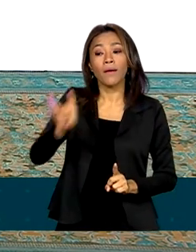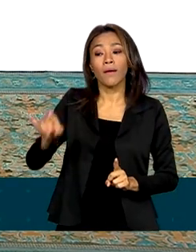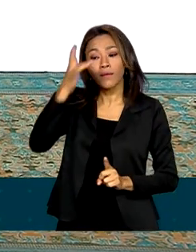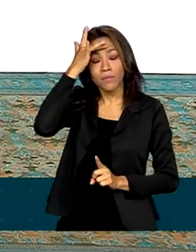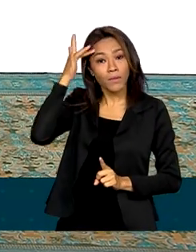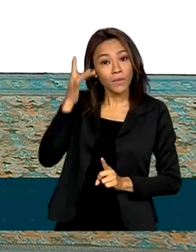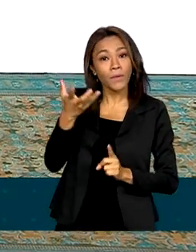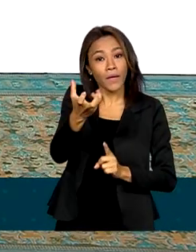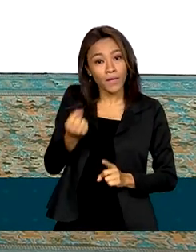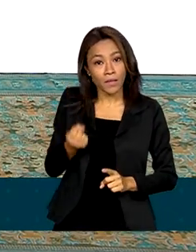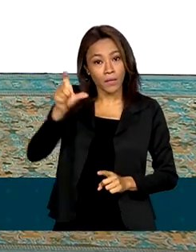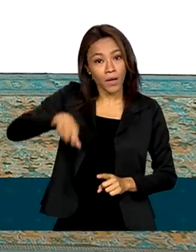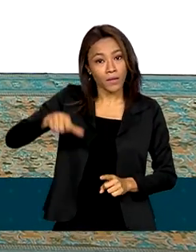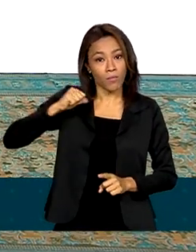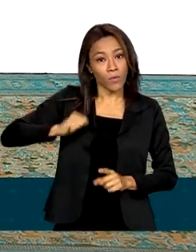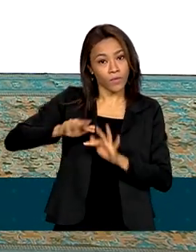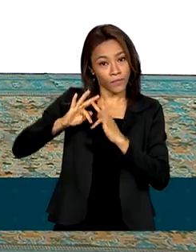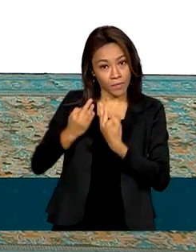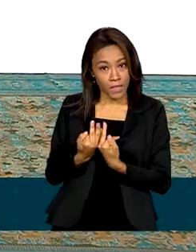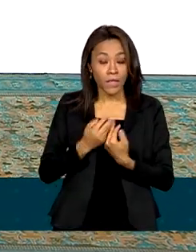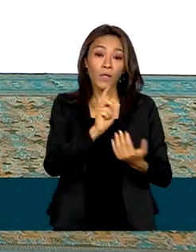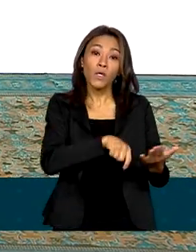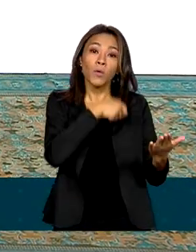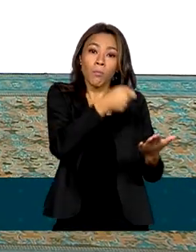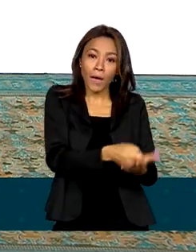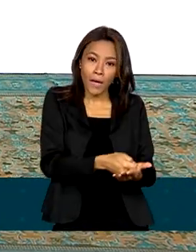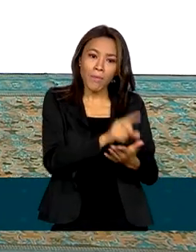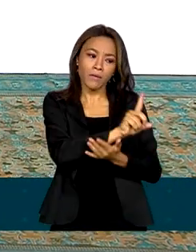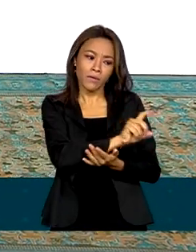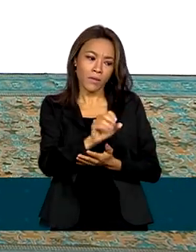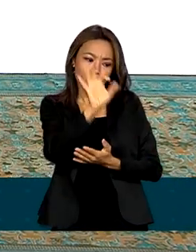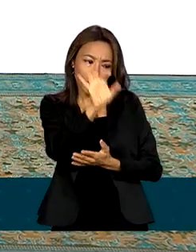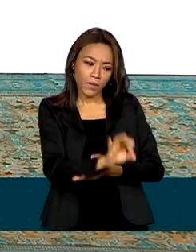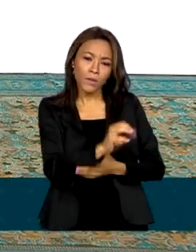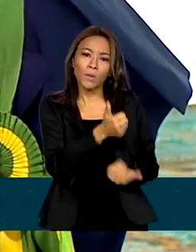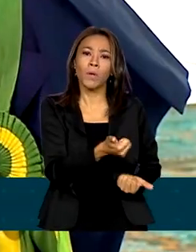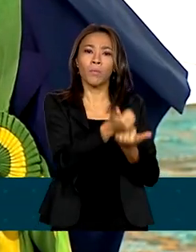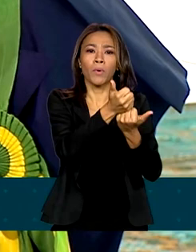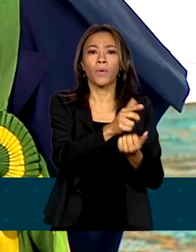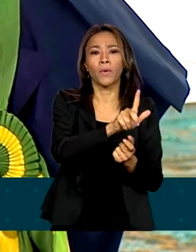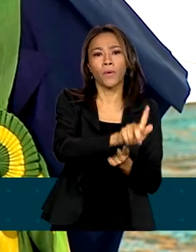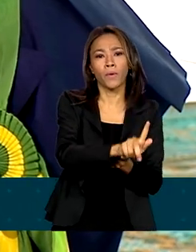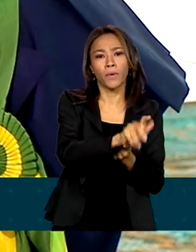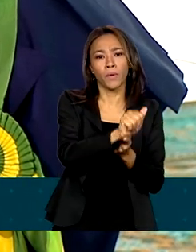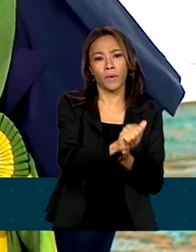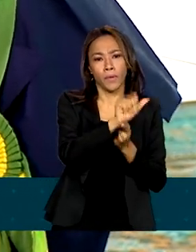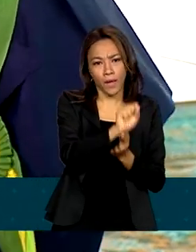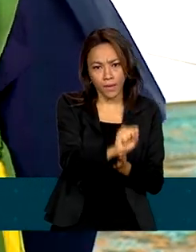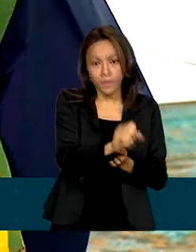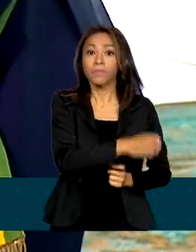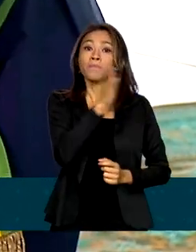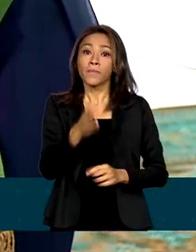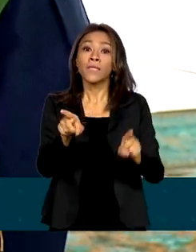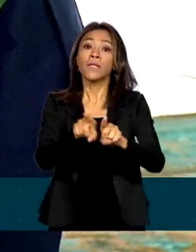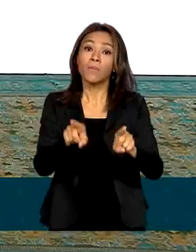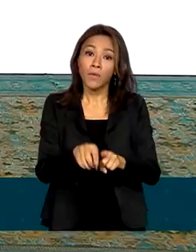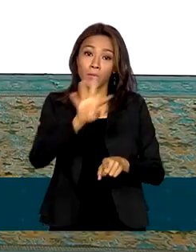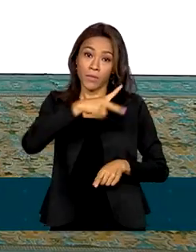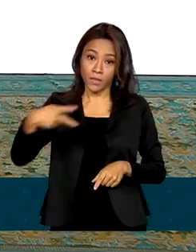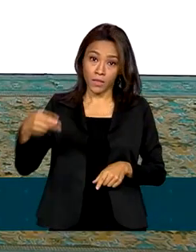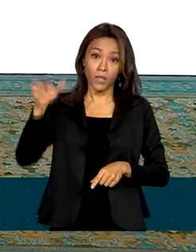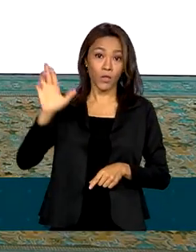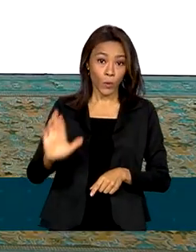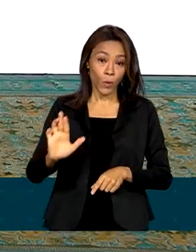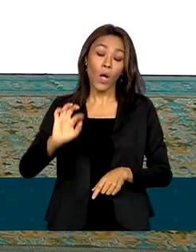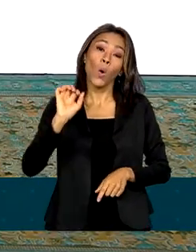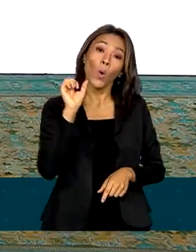Família em 2023 e o pagamento de 100% do auxílio gás. O presidente Lula também revogou oito processos de